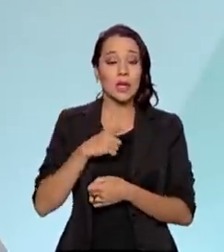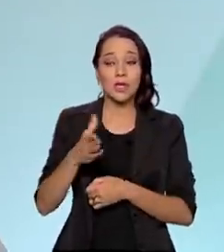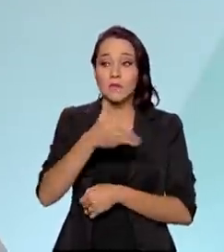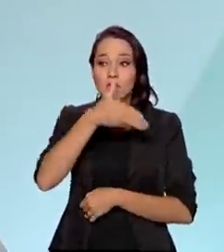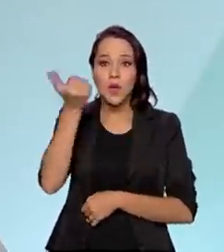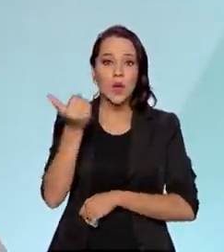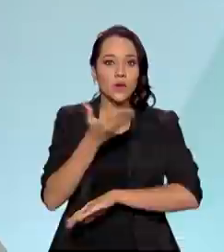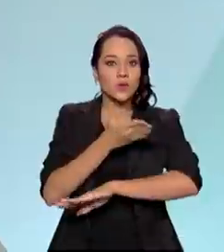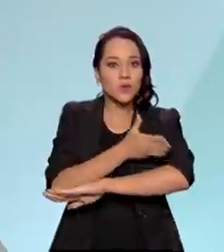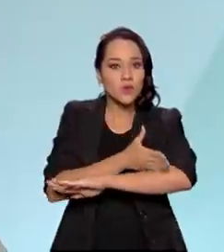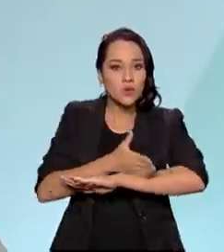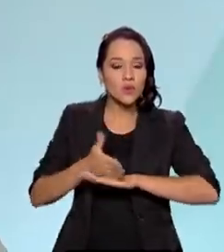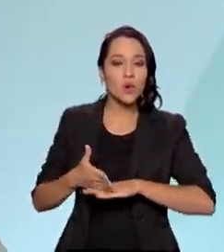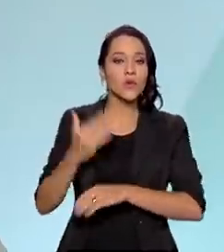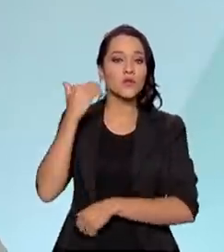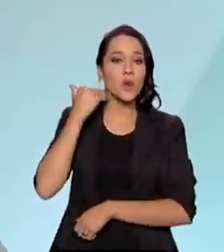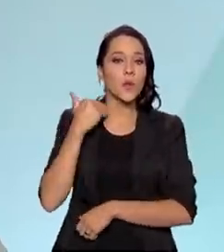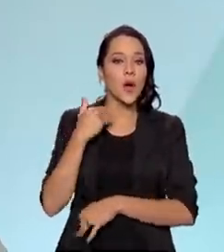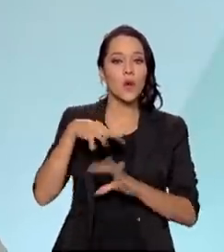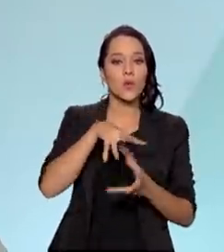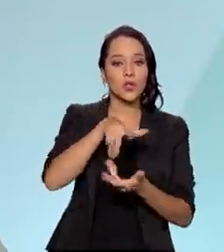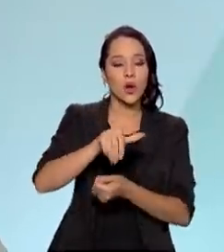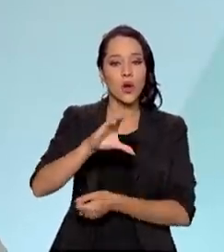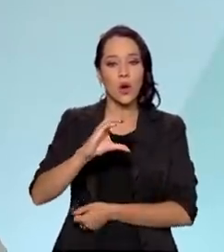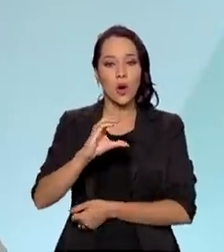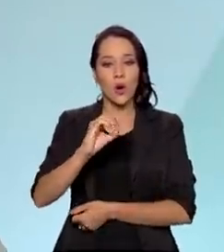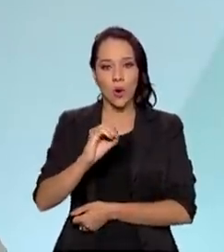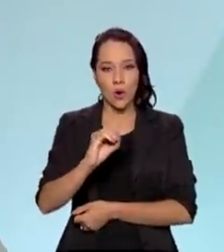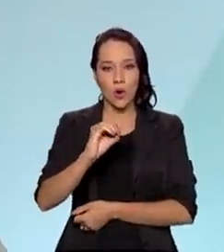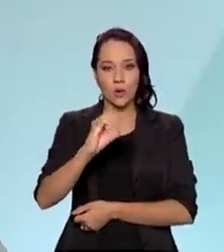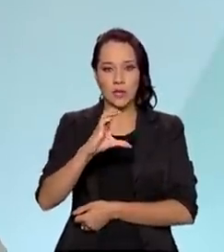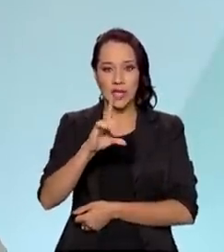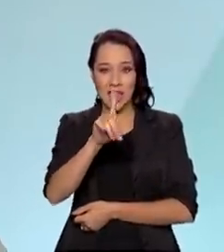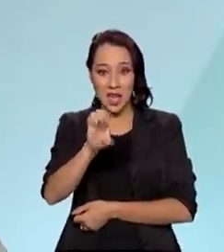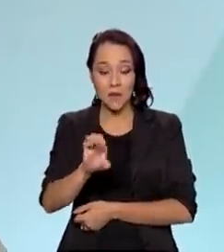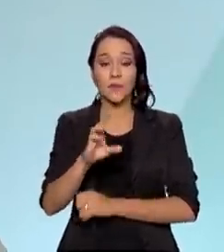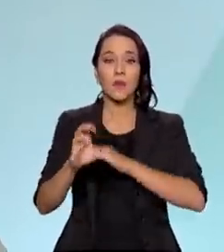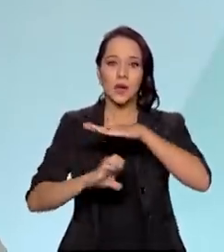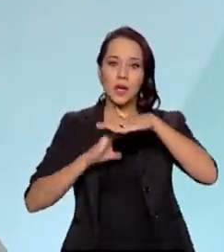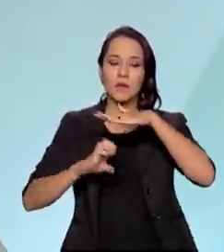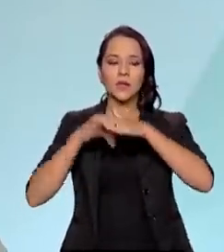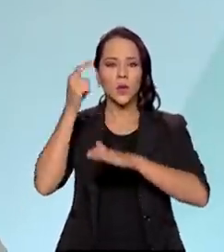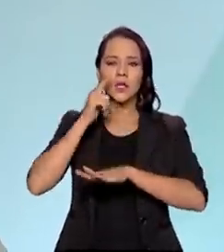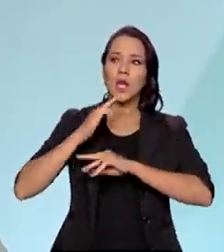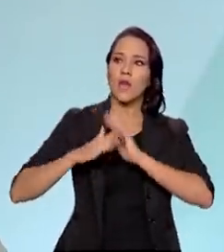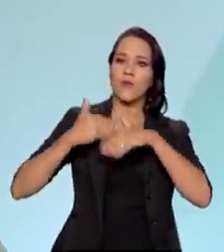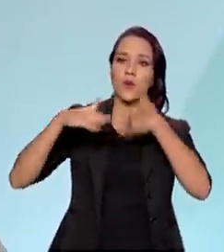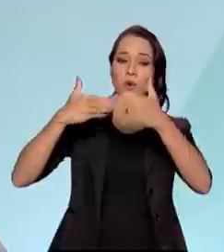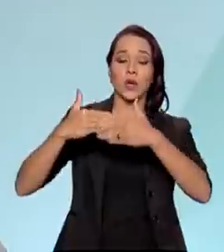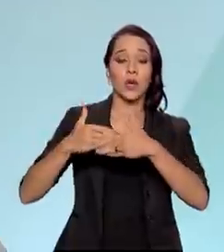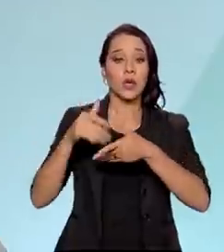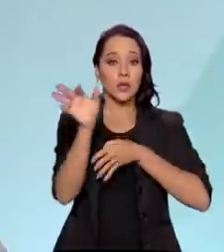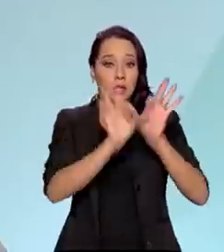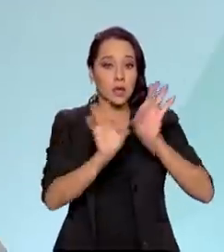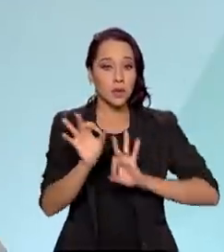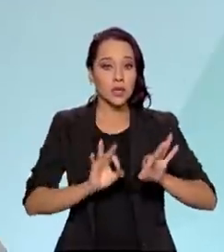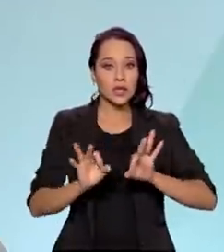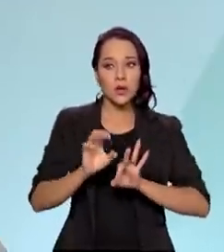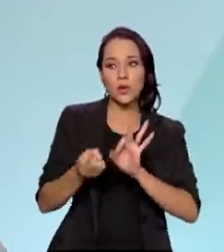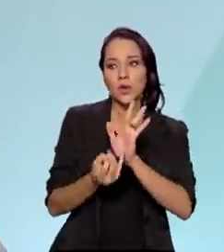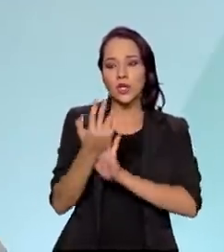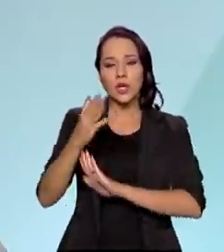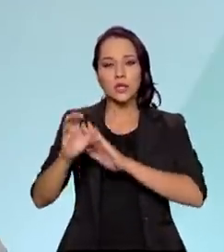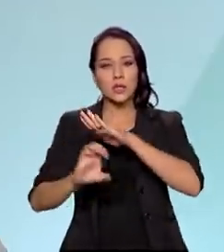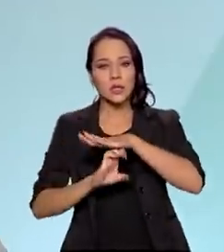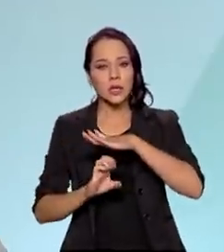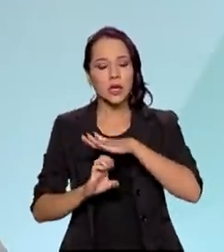práticas recomendadas pelo Banco Mundial, ou CDE, para que a empresa sempre possa evoluir, e tanto na composição do seu quadro estatutário,